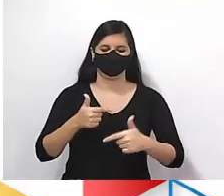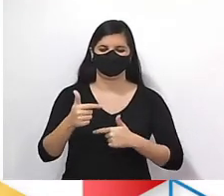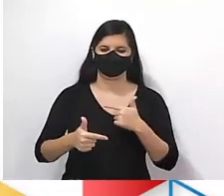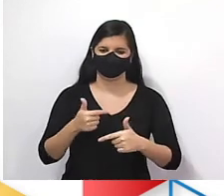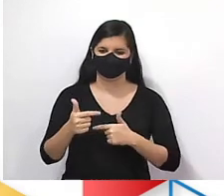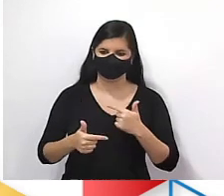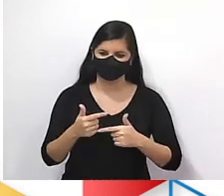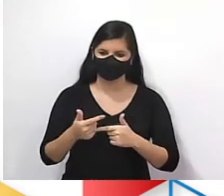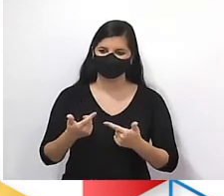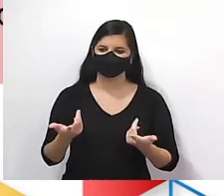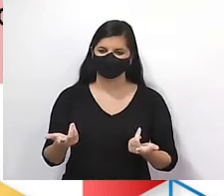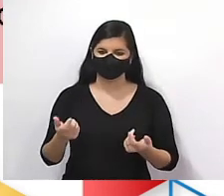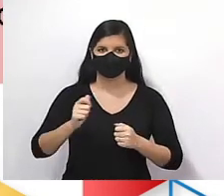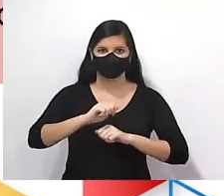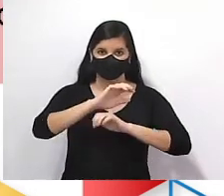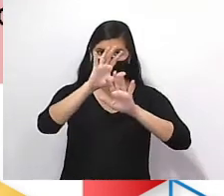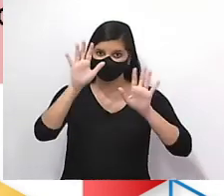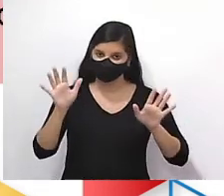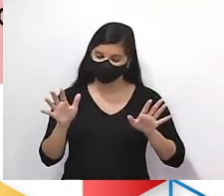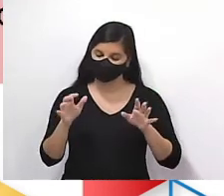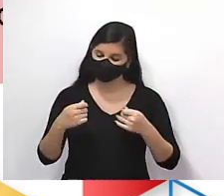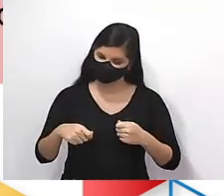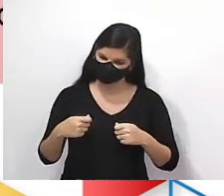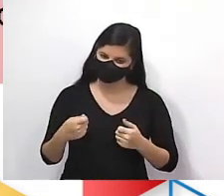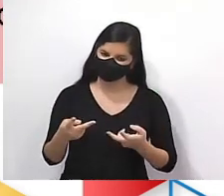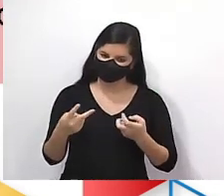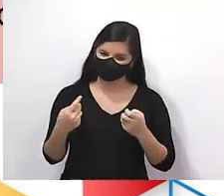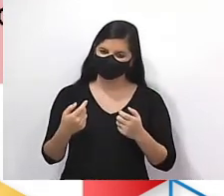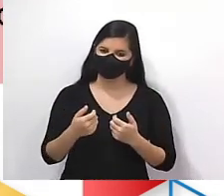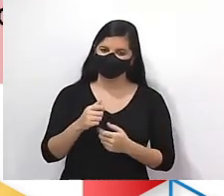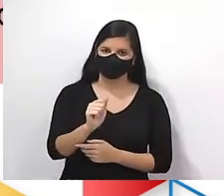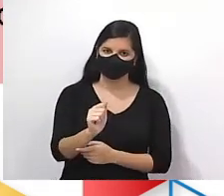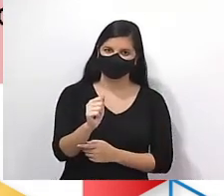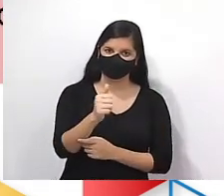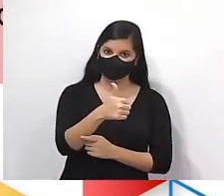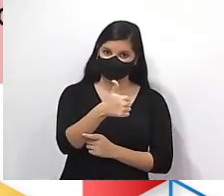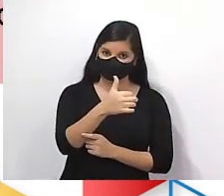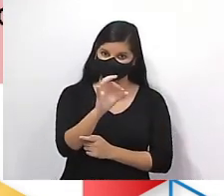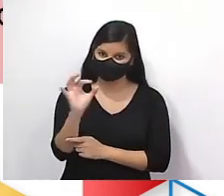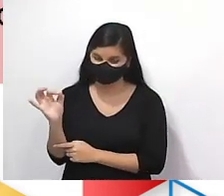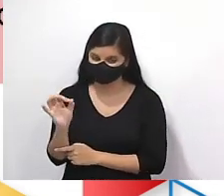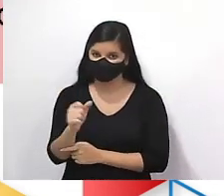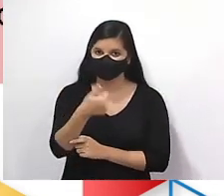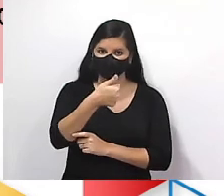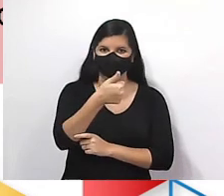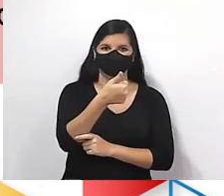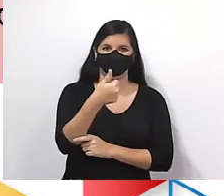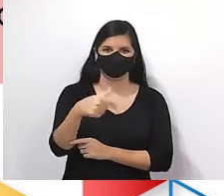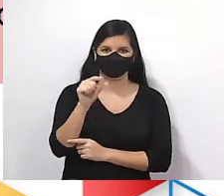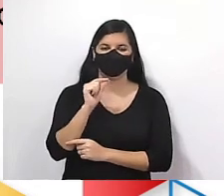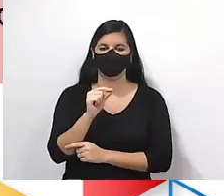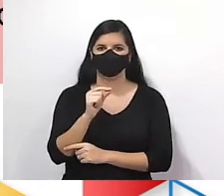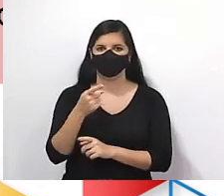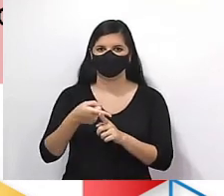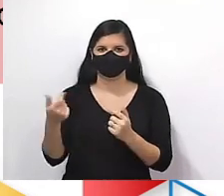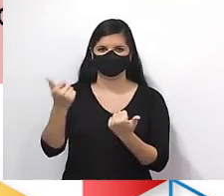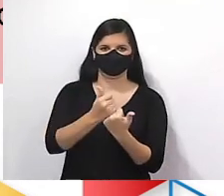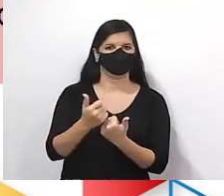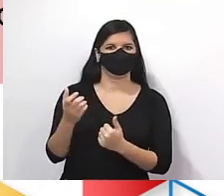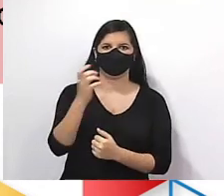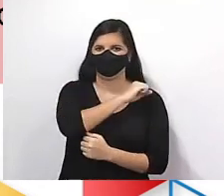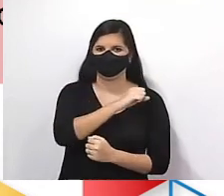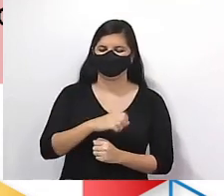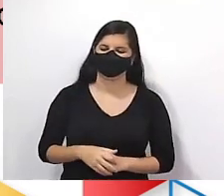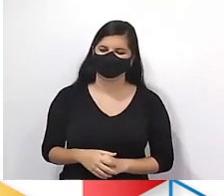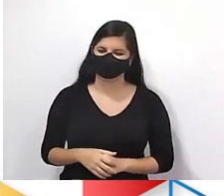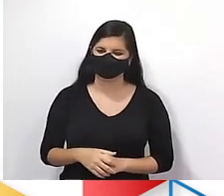Então é claro que para calcular o A100, eu vou usar a primeira fórmula de recorrência, porque eu já substituo direto.